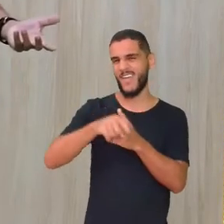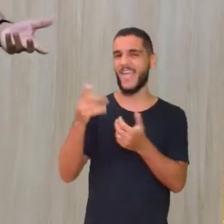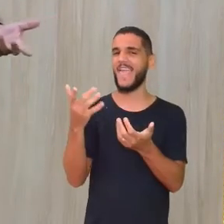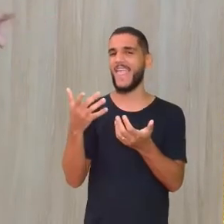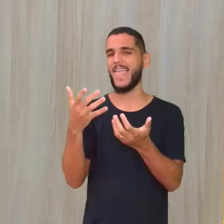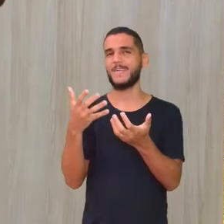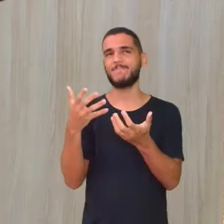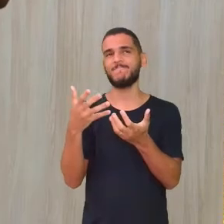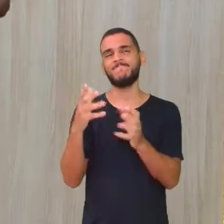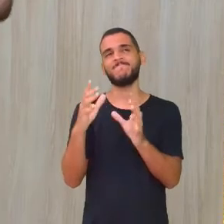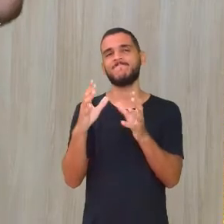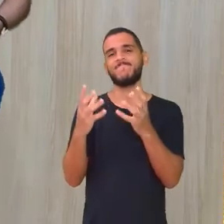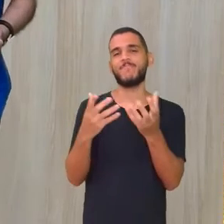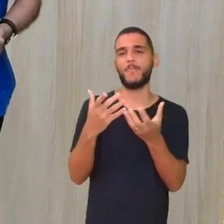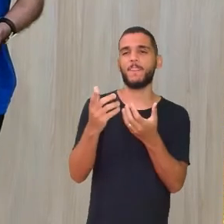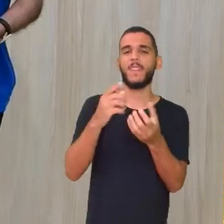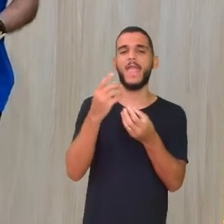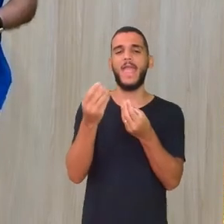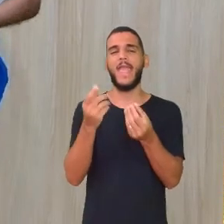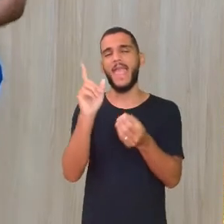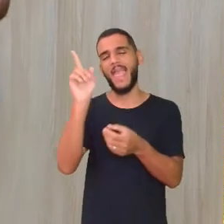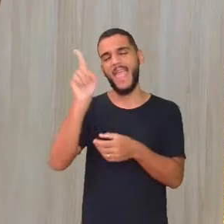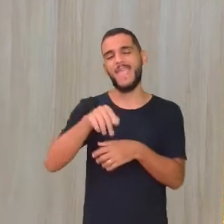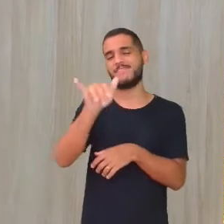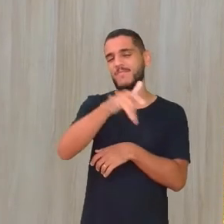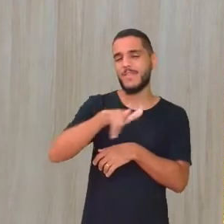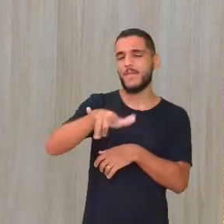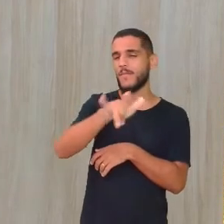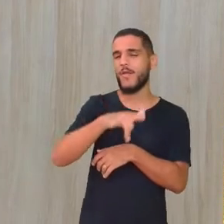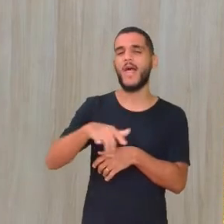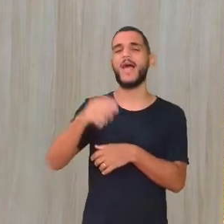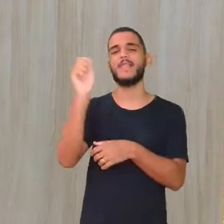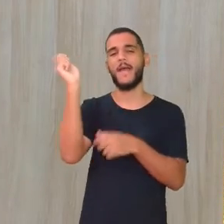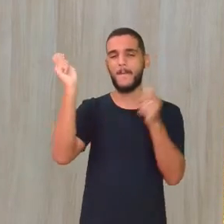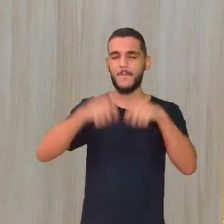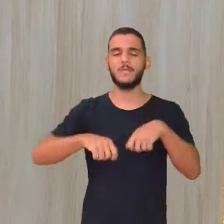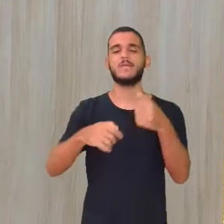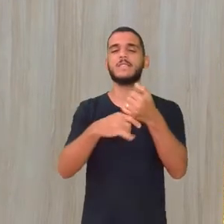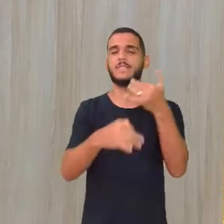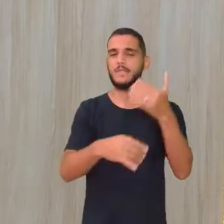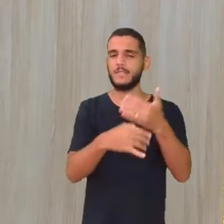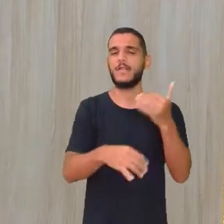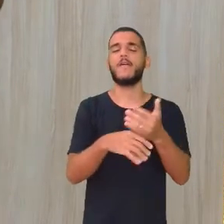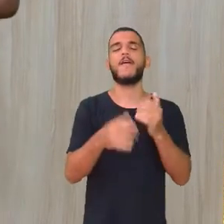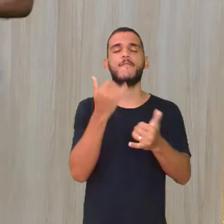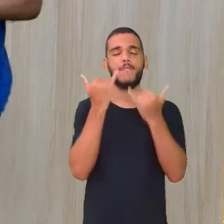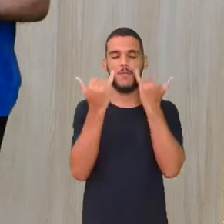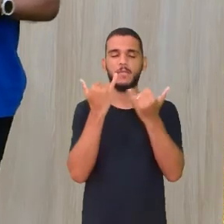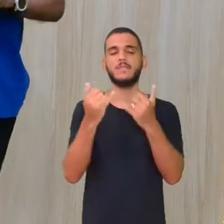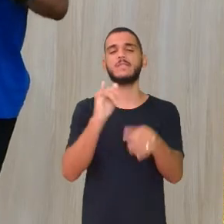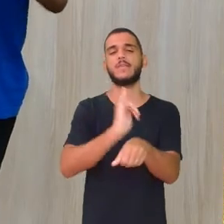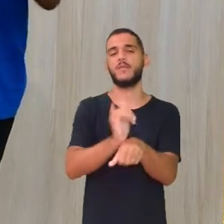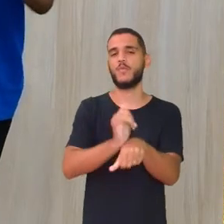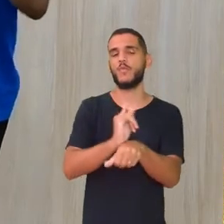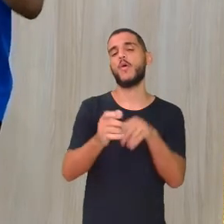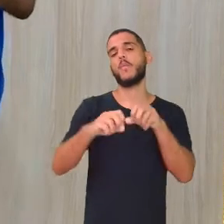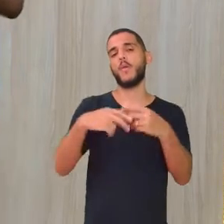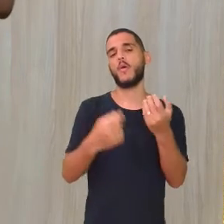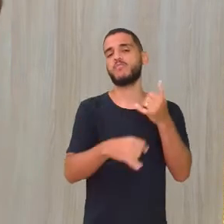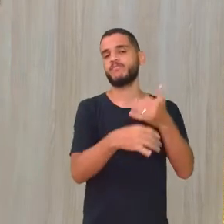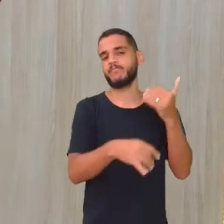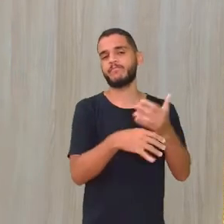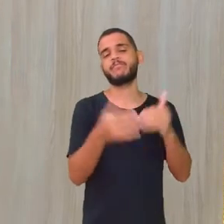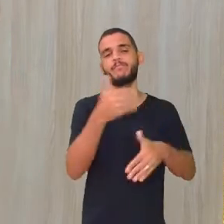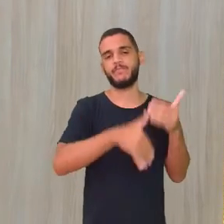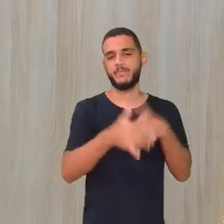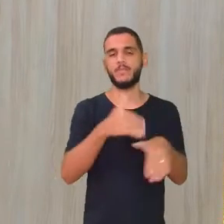acho que não é verdadeira Pode deixar nos comentários Essa informação Que eu vou ler Você que está no Youtube Você que está no chat Aqui no aplicativo Educa Recife